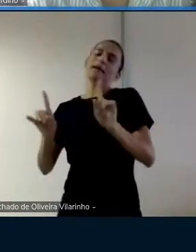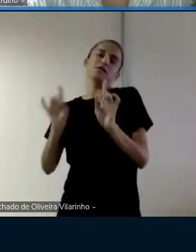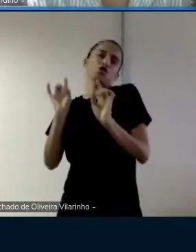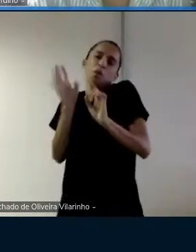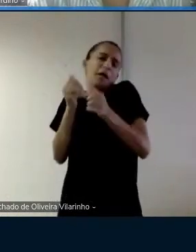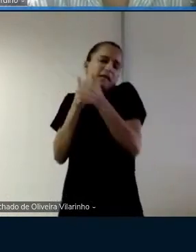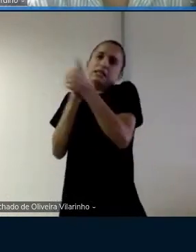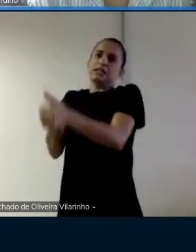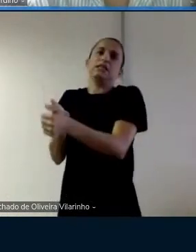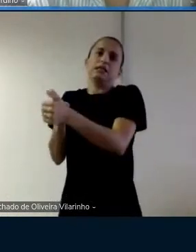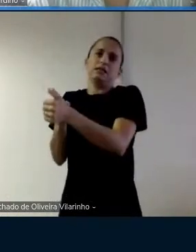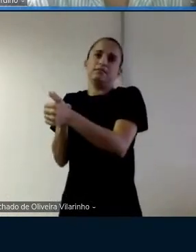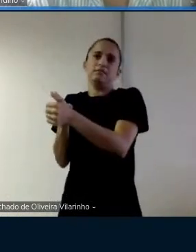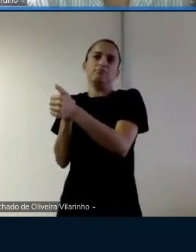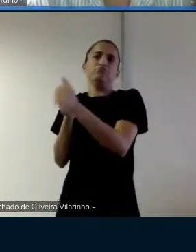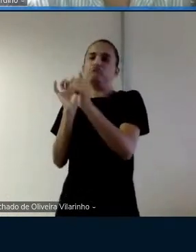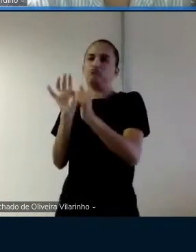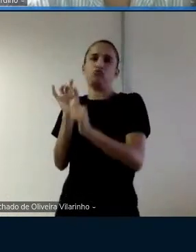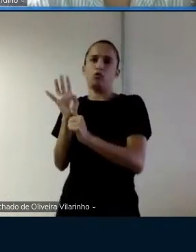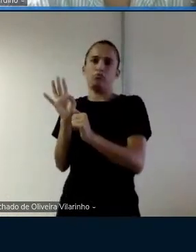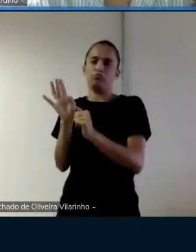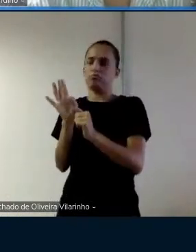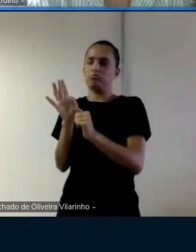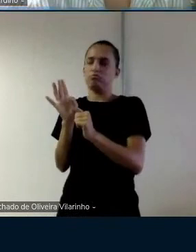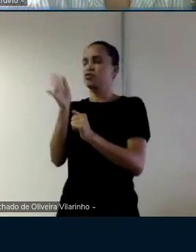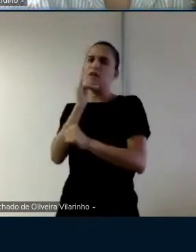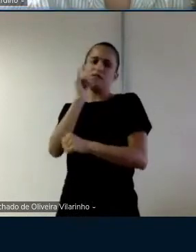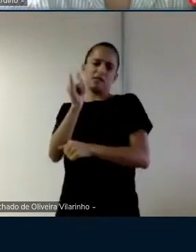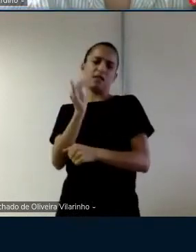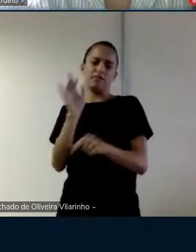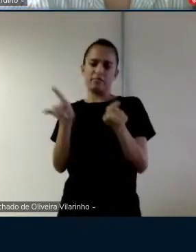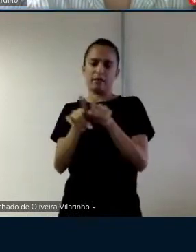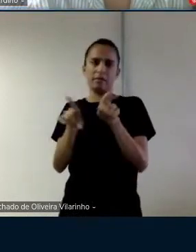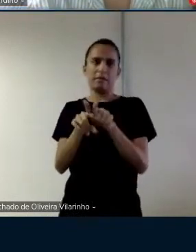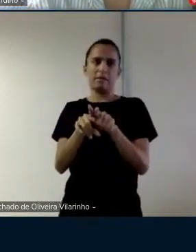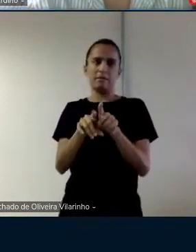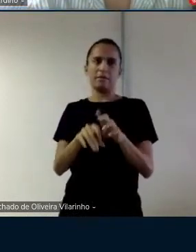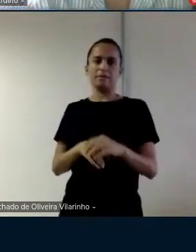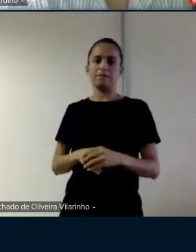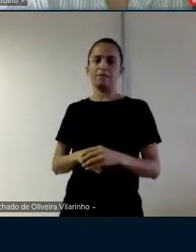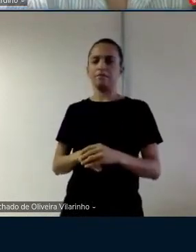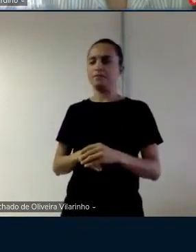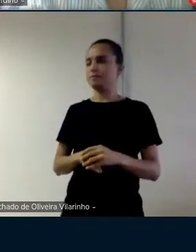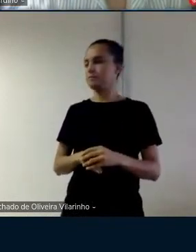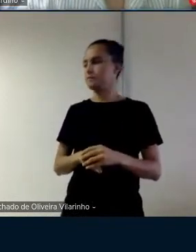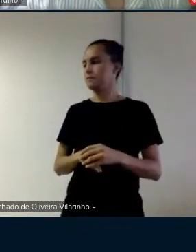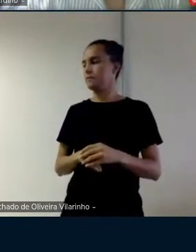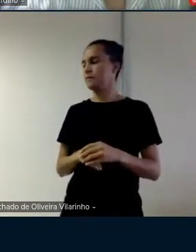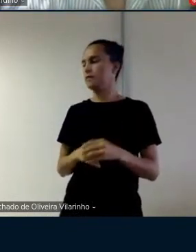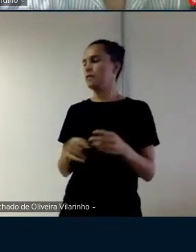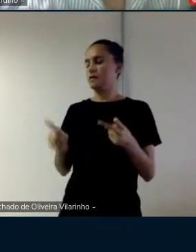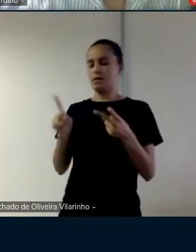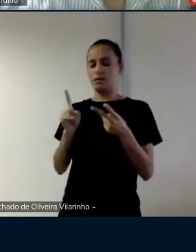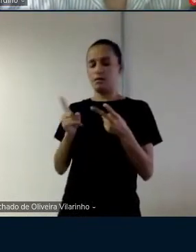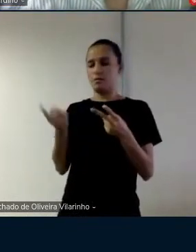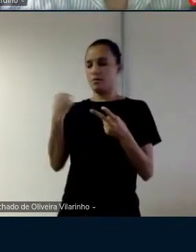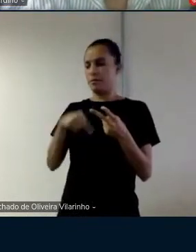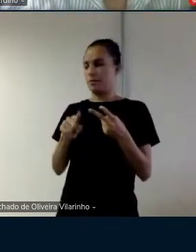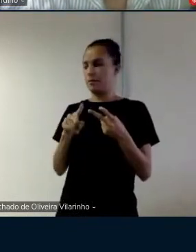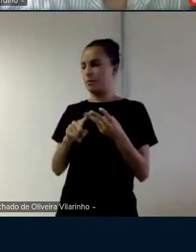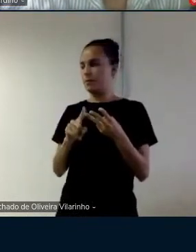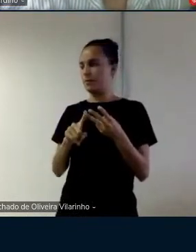coloquei isso também aqui na eu falei para ela tá então depois no slide